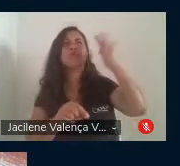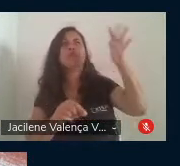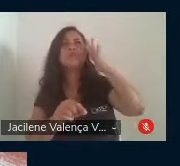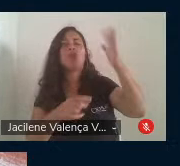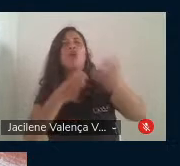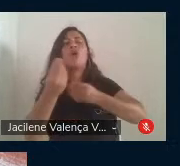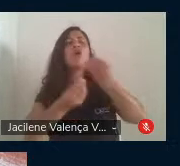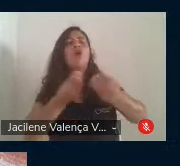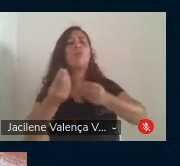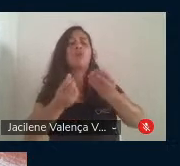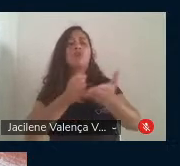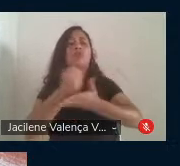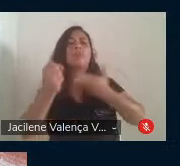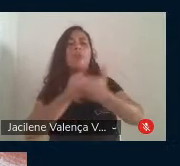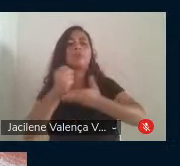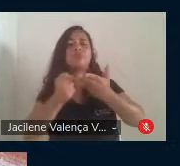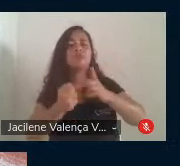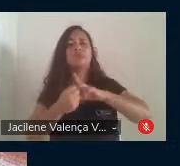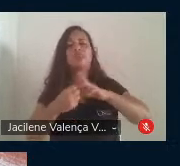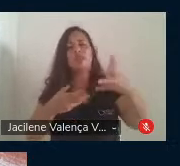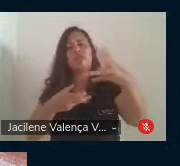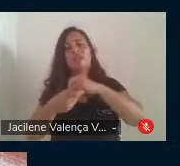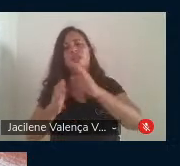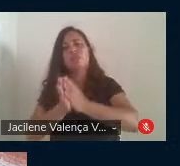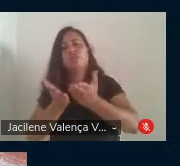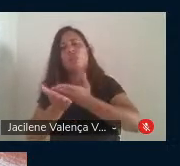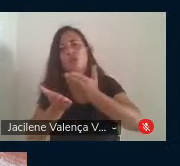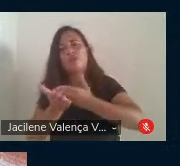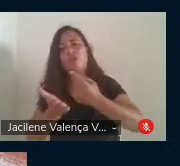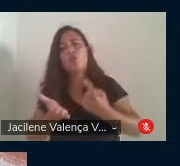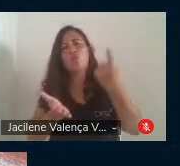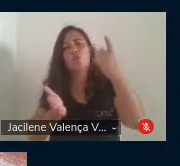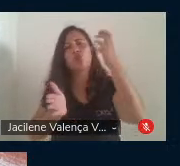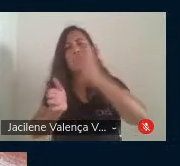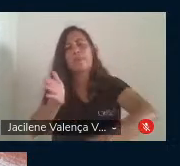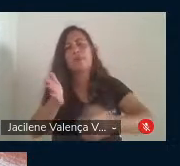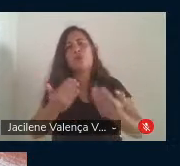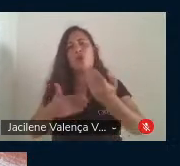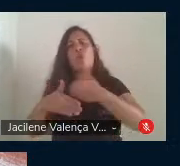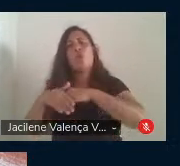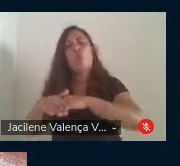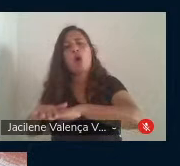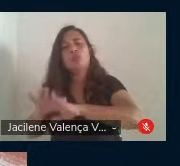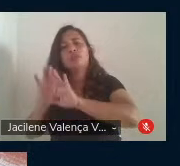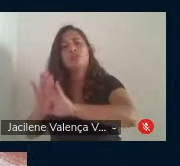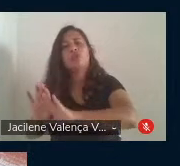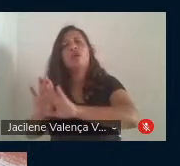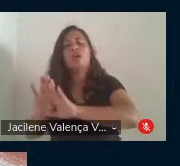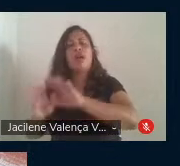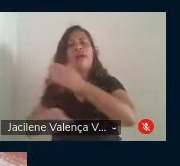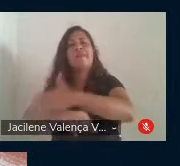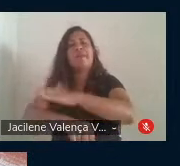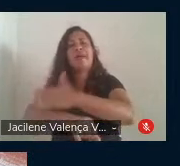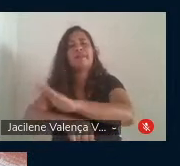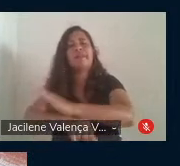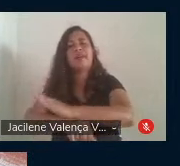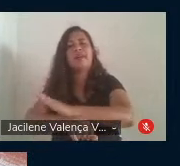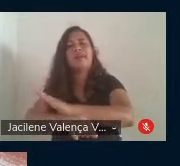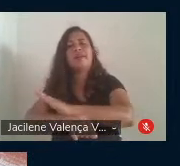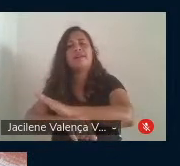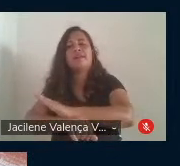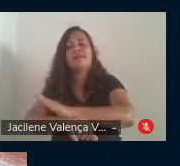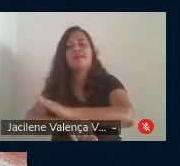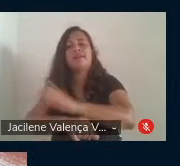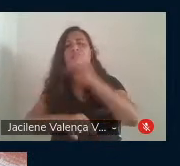com base no que está aqui. Um dos capítulos é reservado para reflexões sobre práticas do cotidiano e essas práticas são